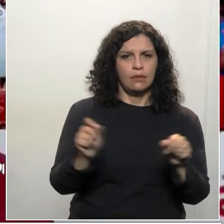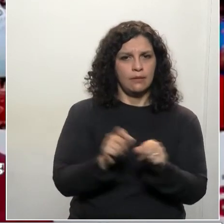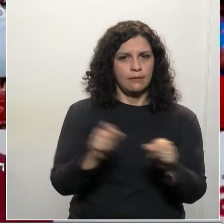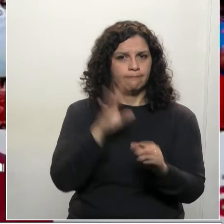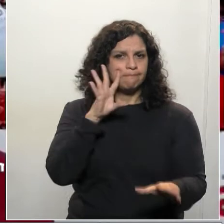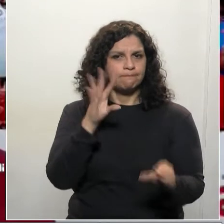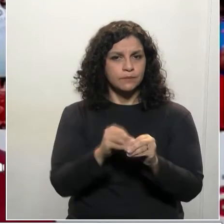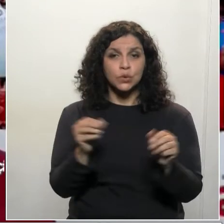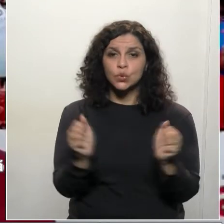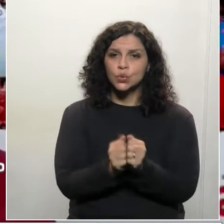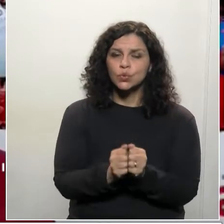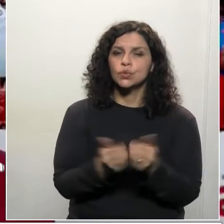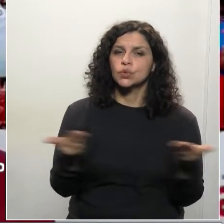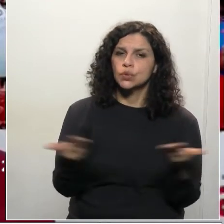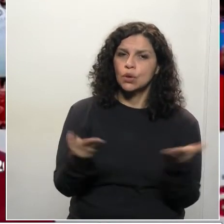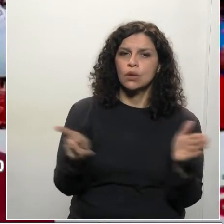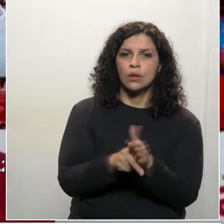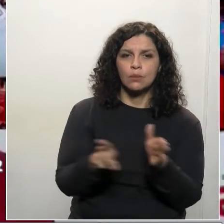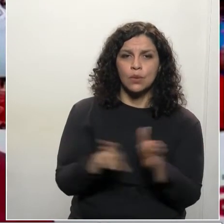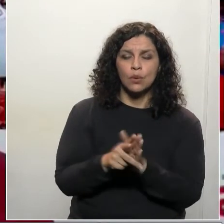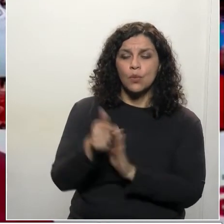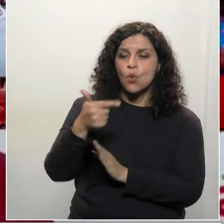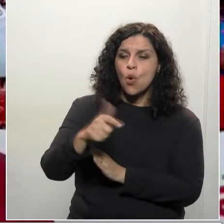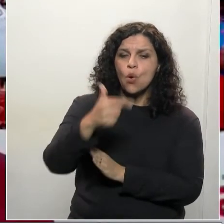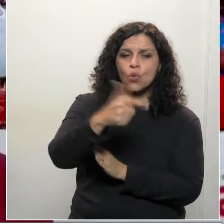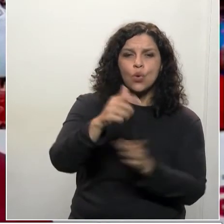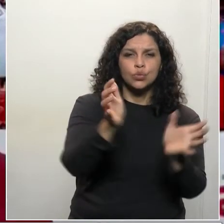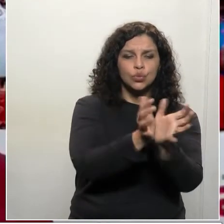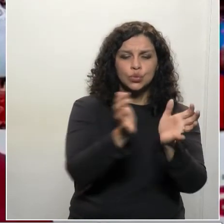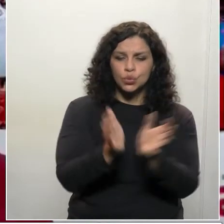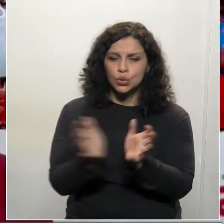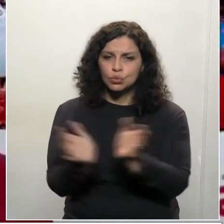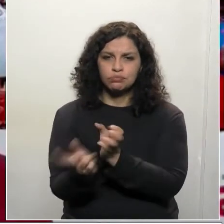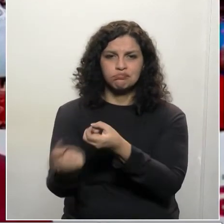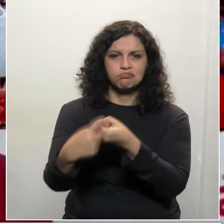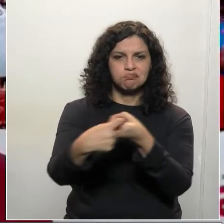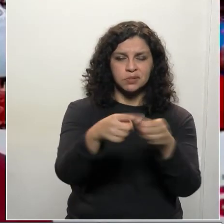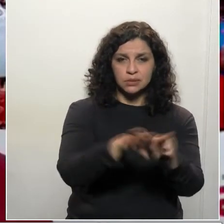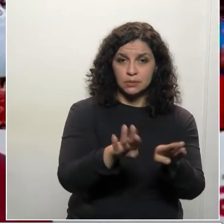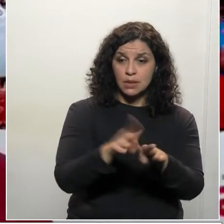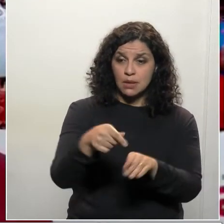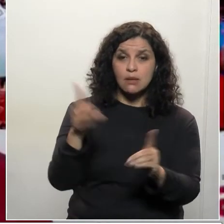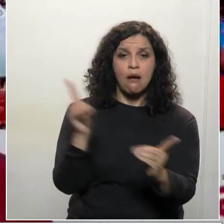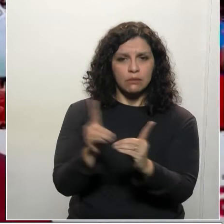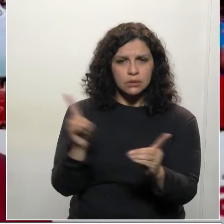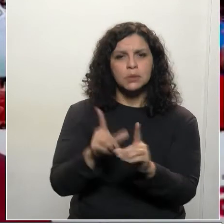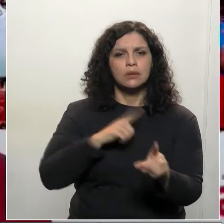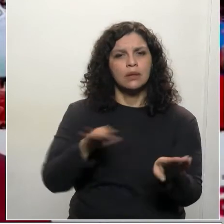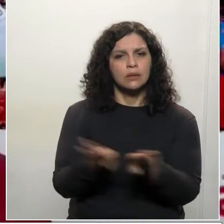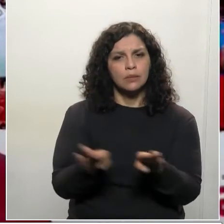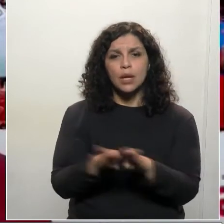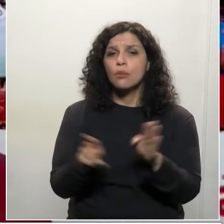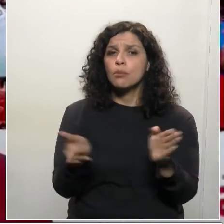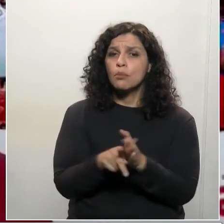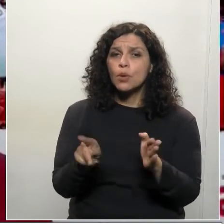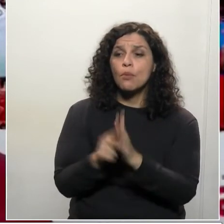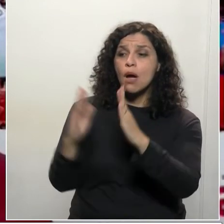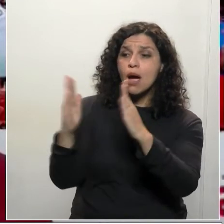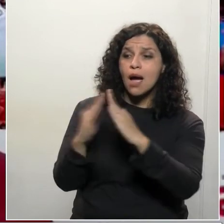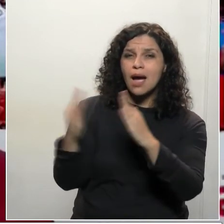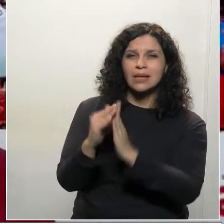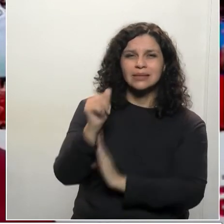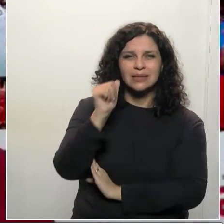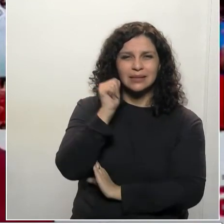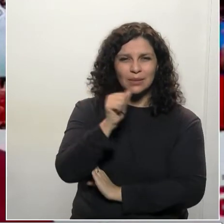entendimento junto com as demais entidades e instituições que hoje também prestam serviço, como a própria questão da Casa da Mulher